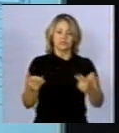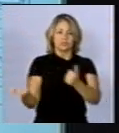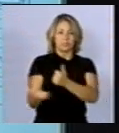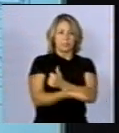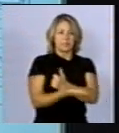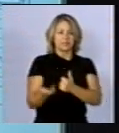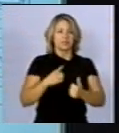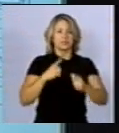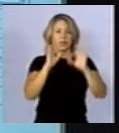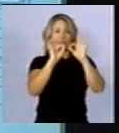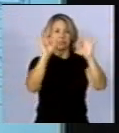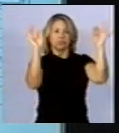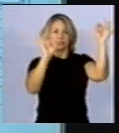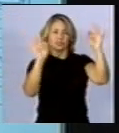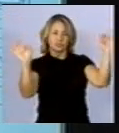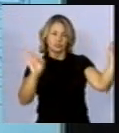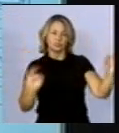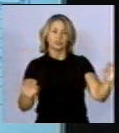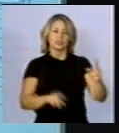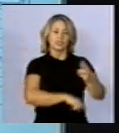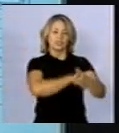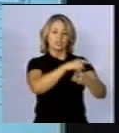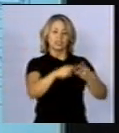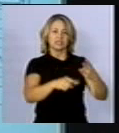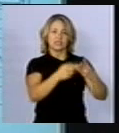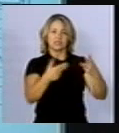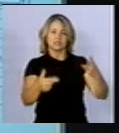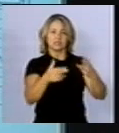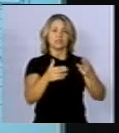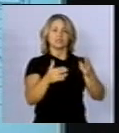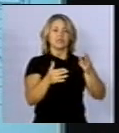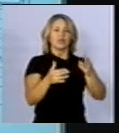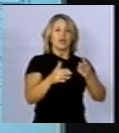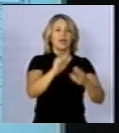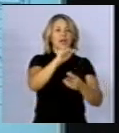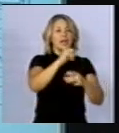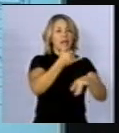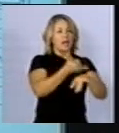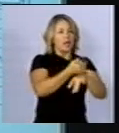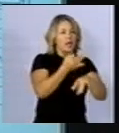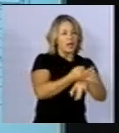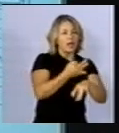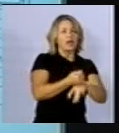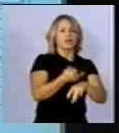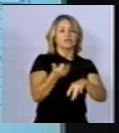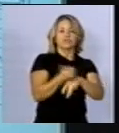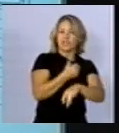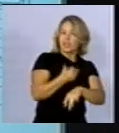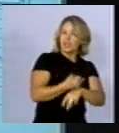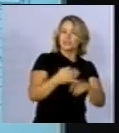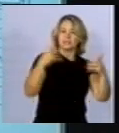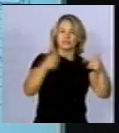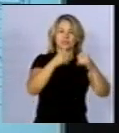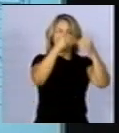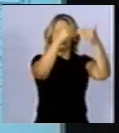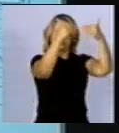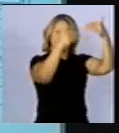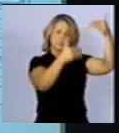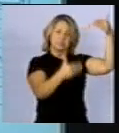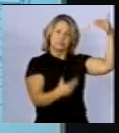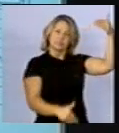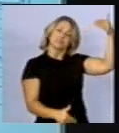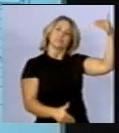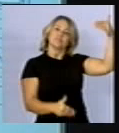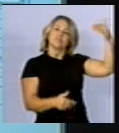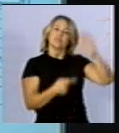uma estrutura de suporte composta de treliças, peças de aço galvanizados, chamadas treliças, e essa estrutura, chamada de